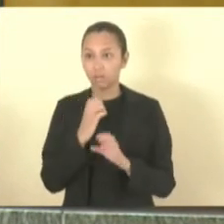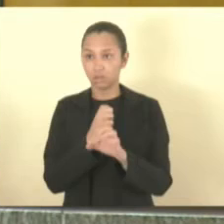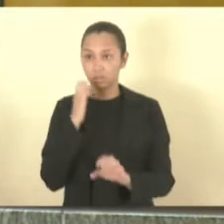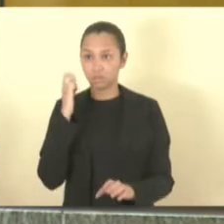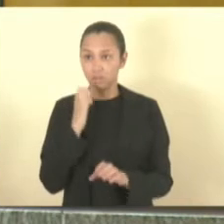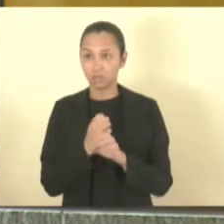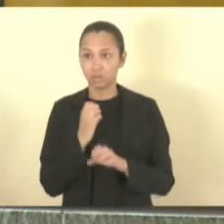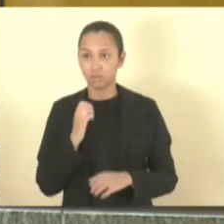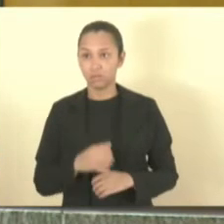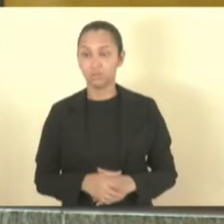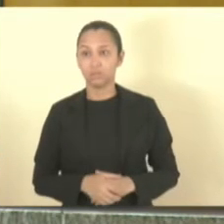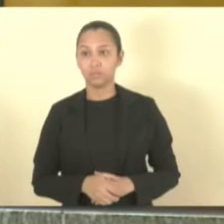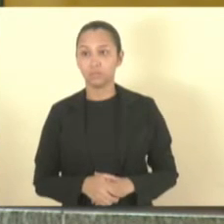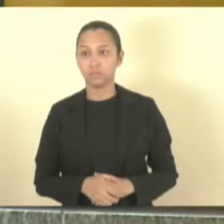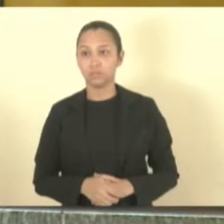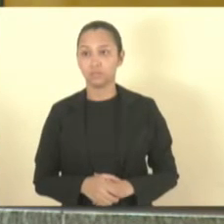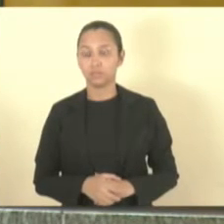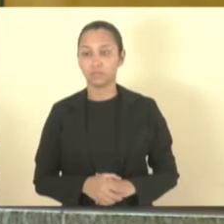Esmeraldo.